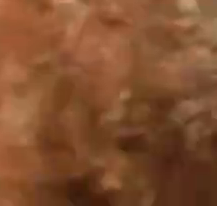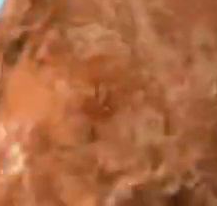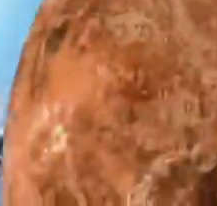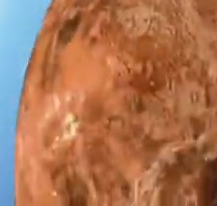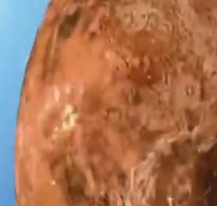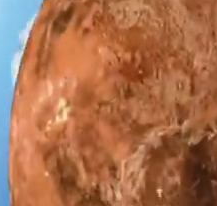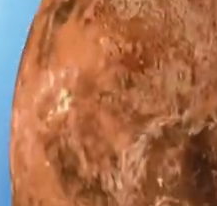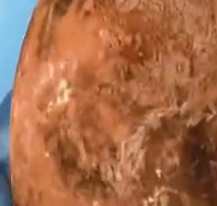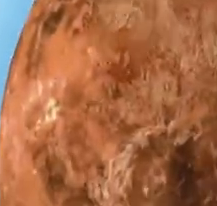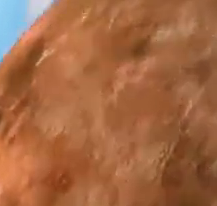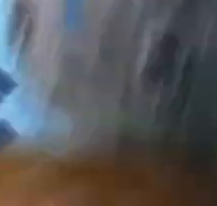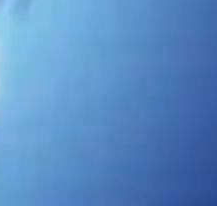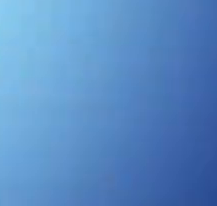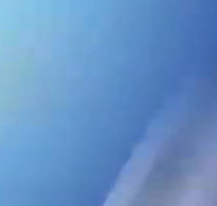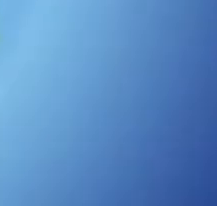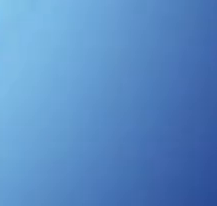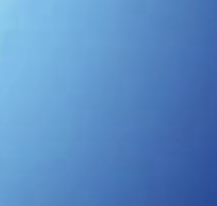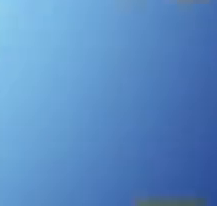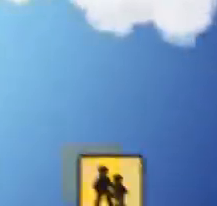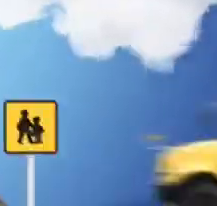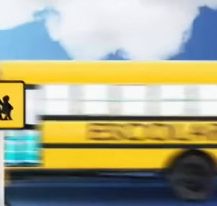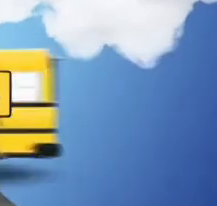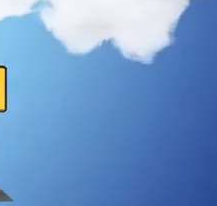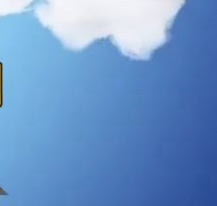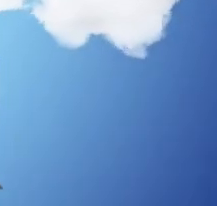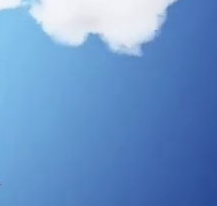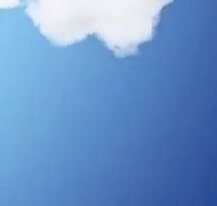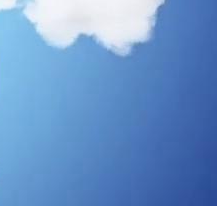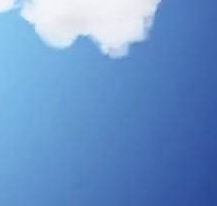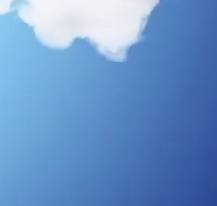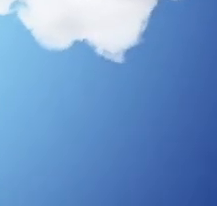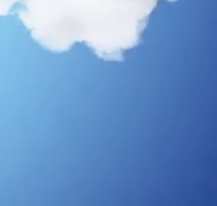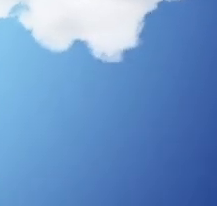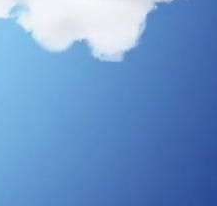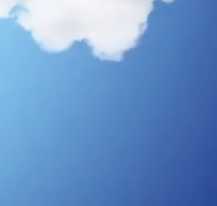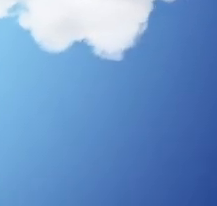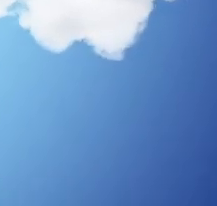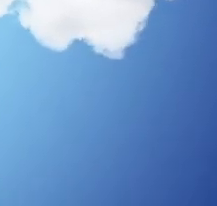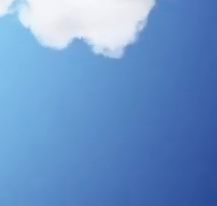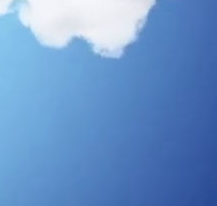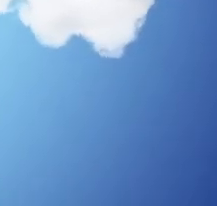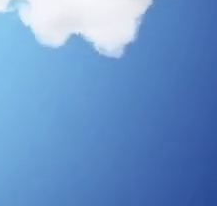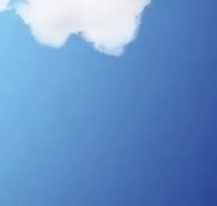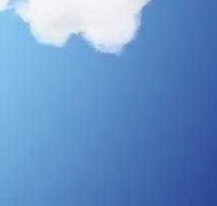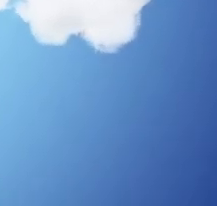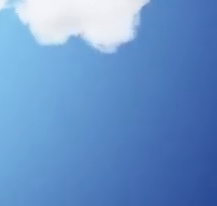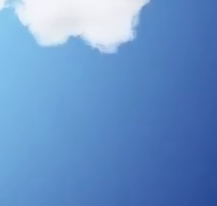Quintena Coelho